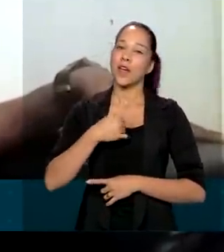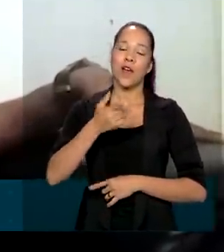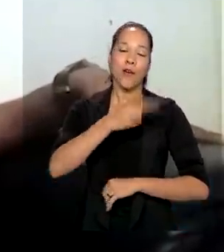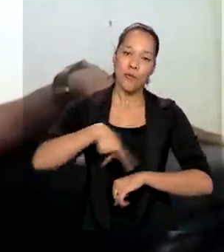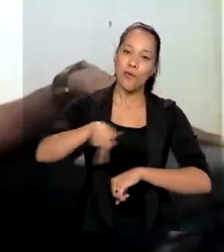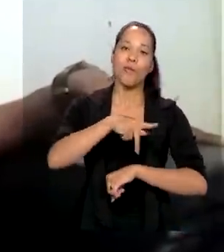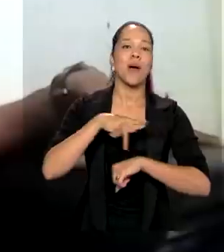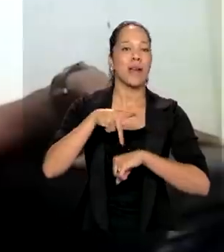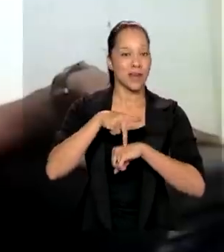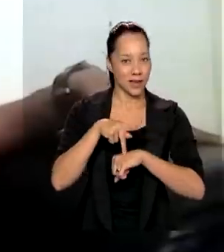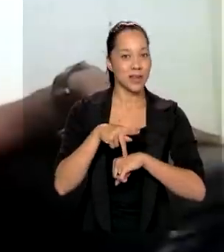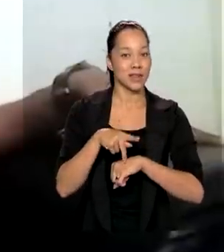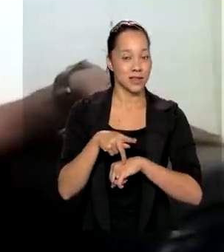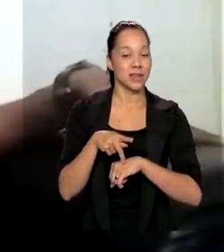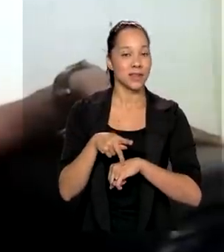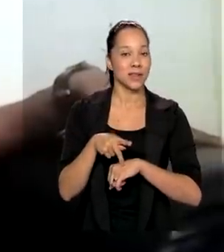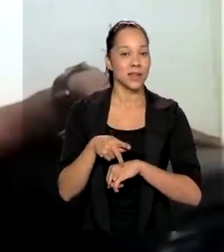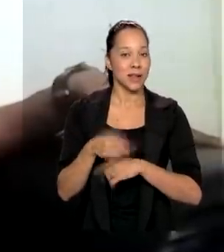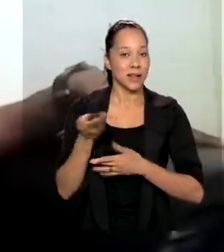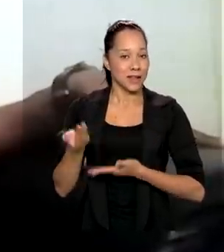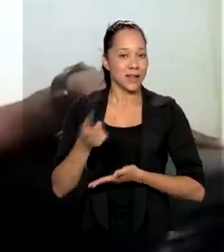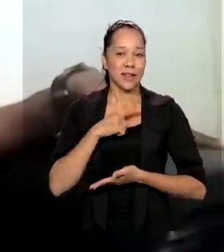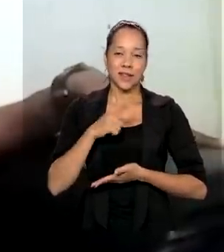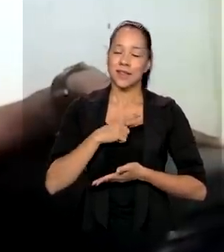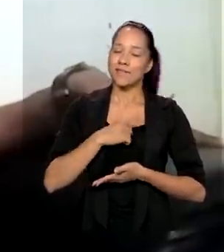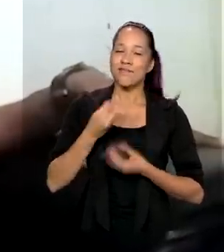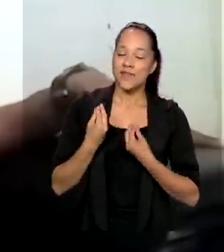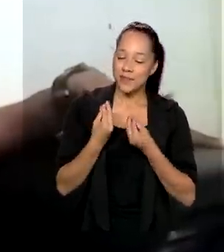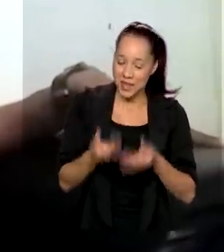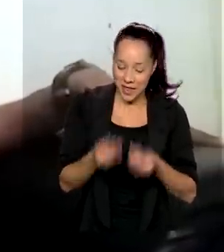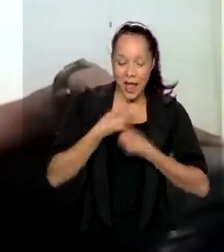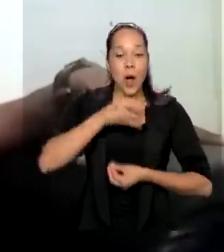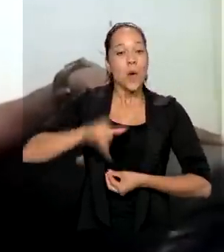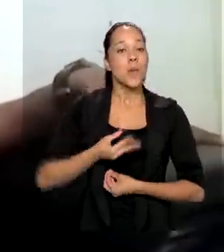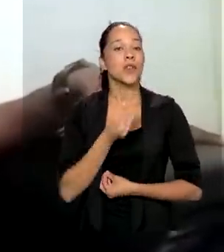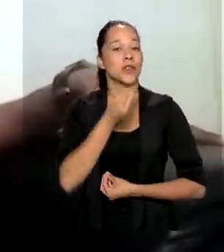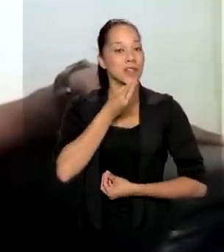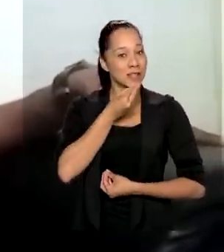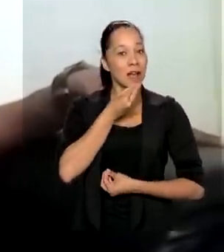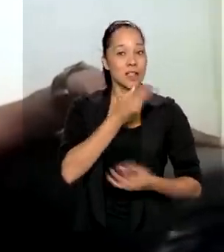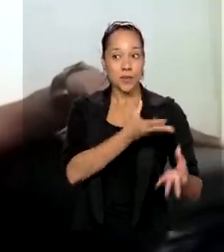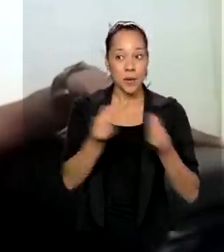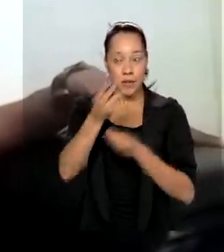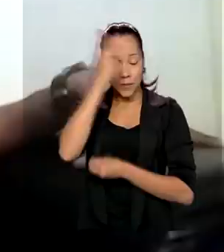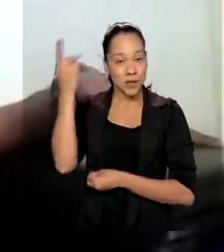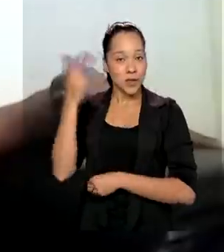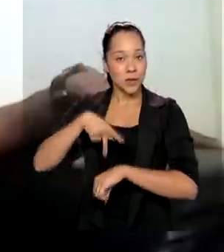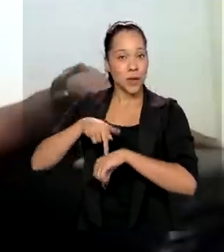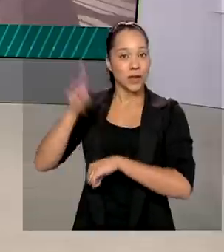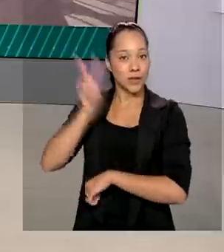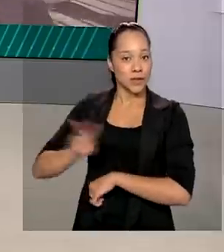países que ha dado a oportunidade à maioria dos venezolanos.